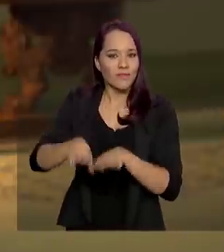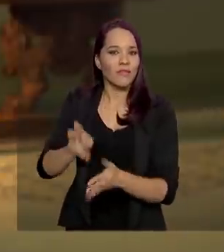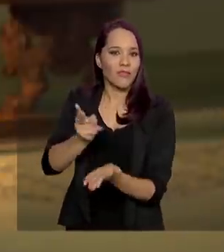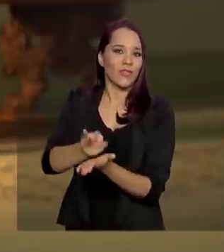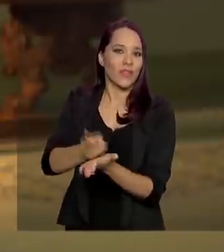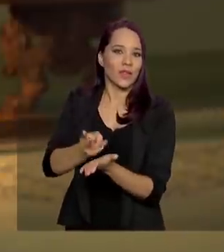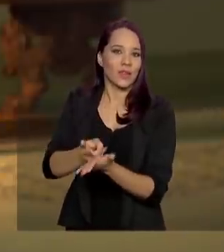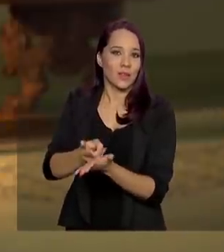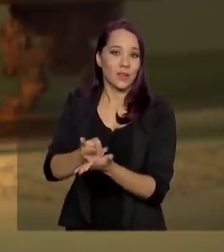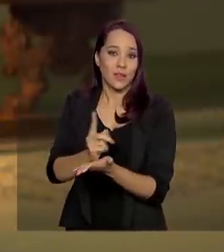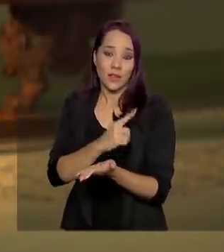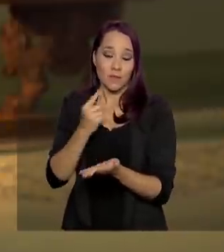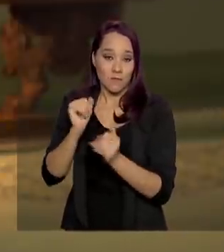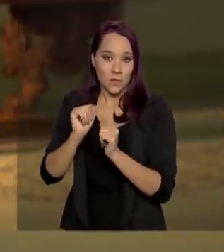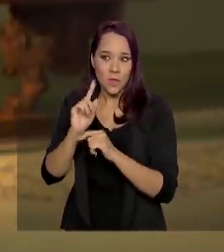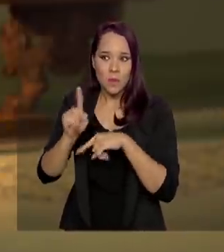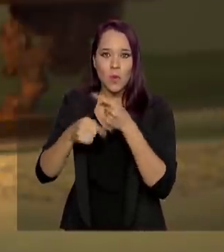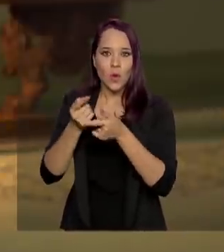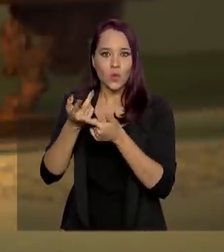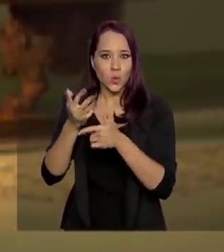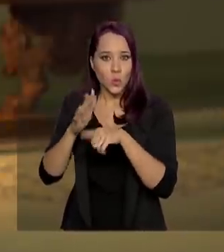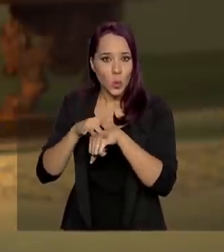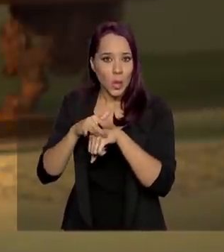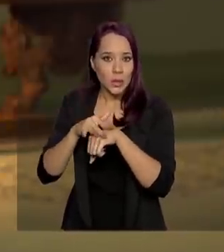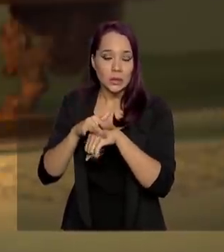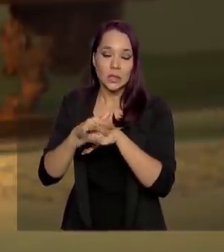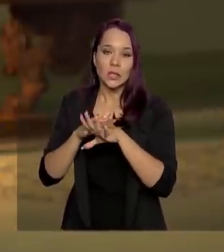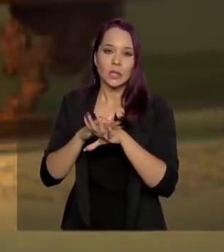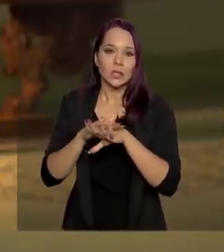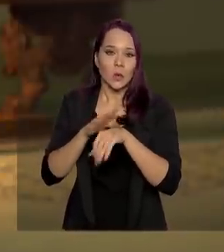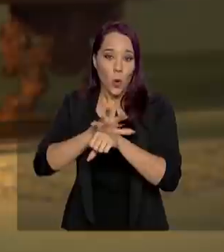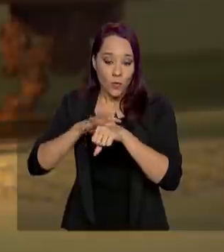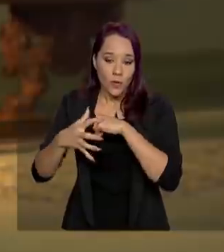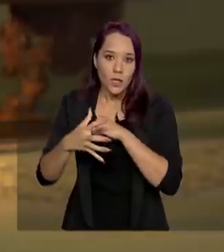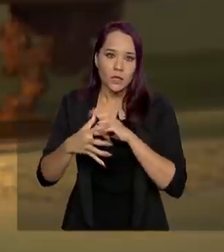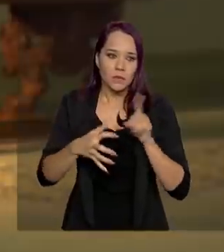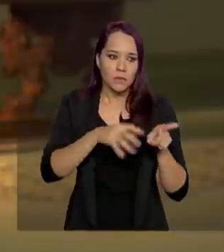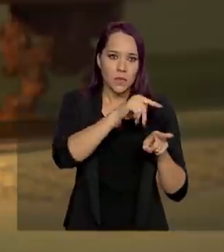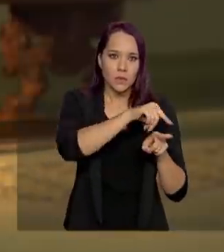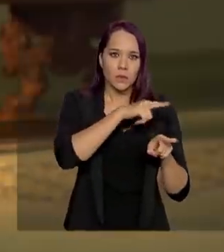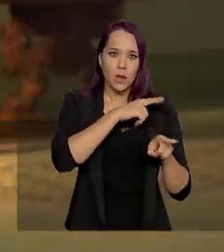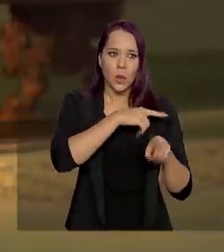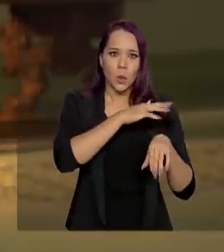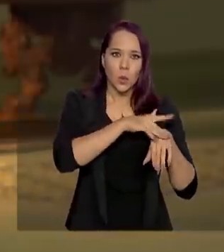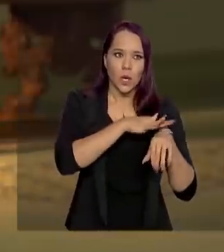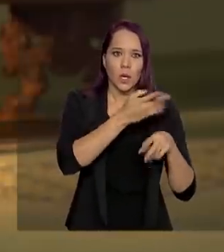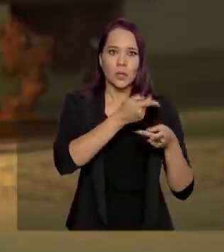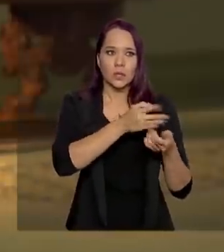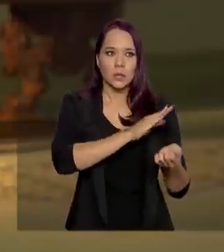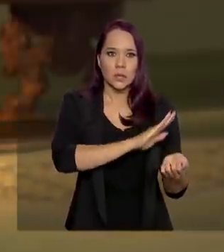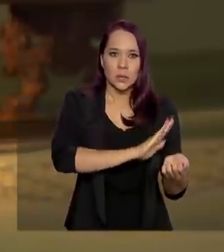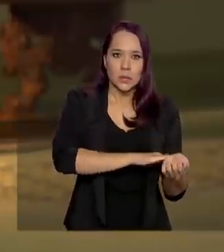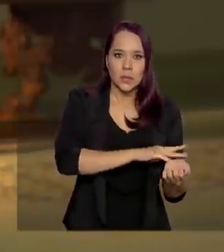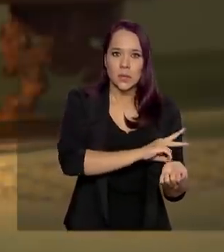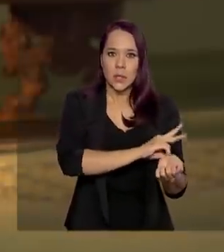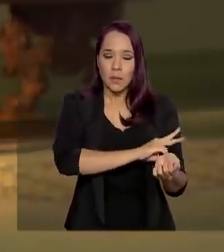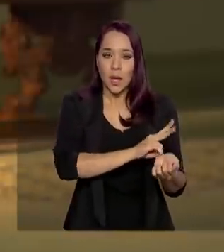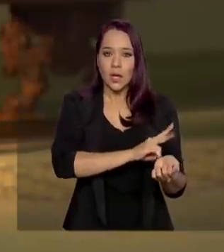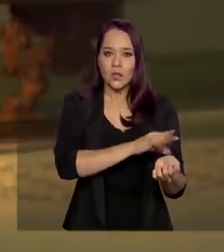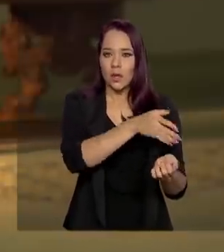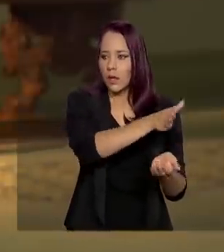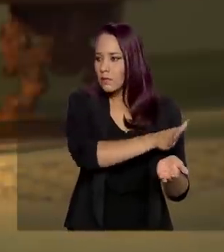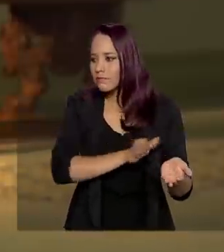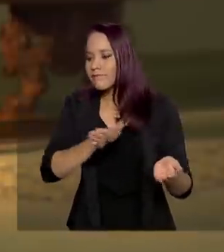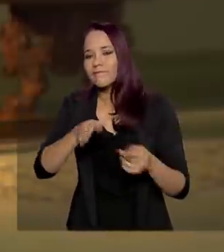que a gente então possa. Depois da doença, a pessoa tem uma diabetes, um infarto, possa então ser acolhida nesse espaço. E esse espaço é